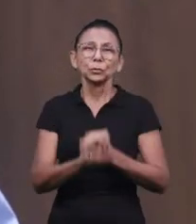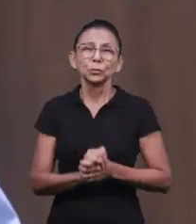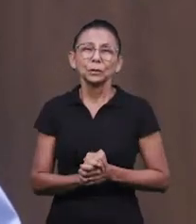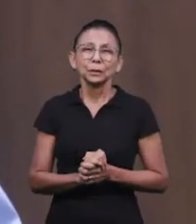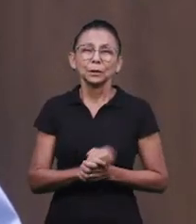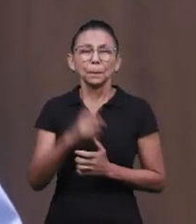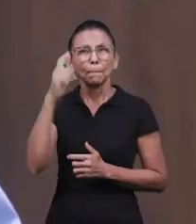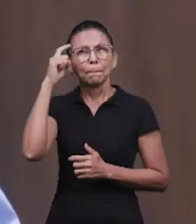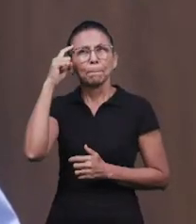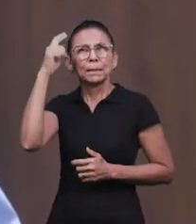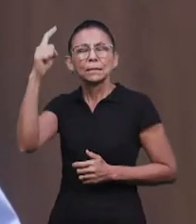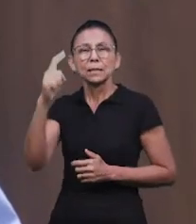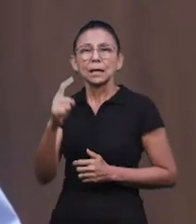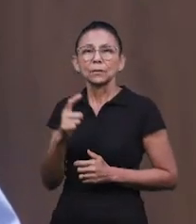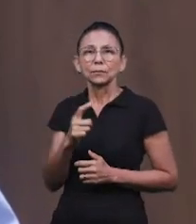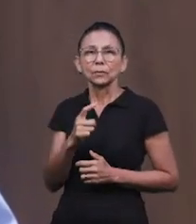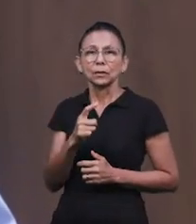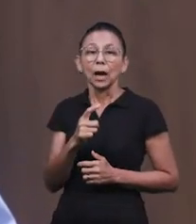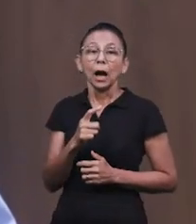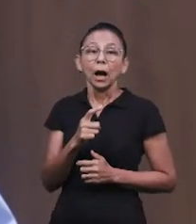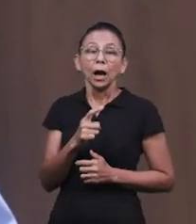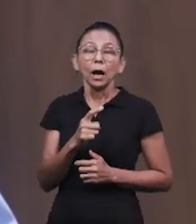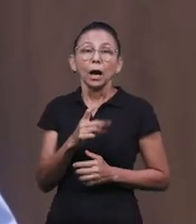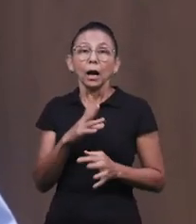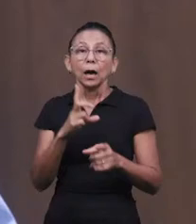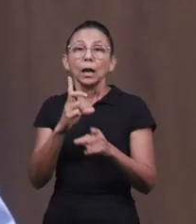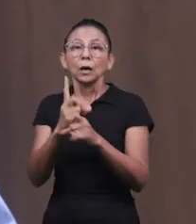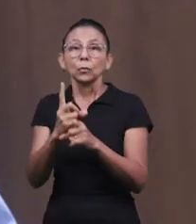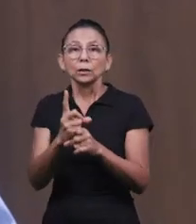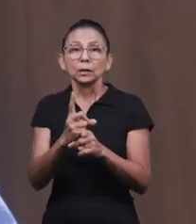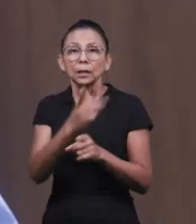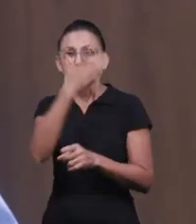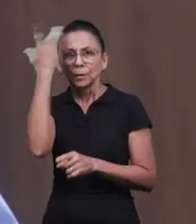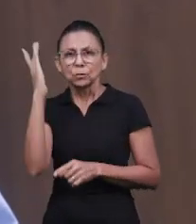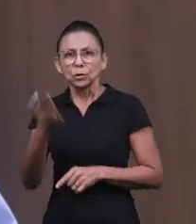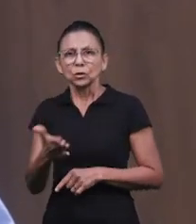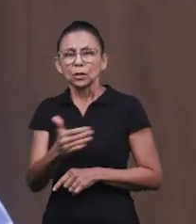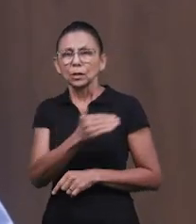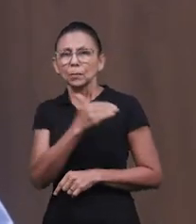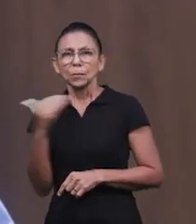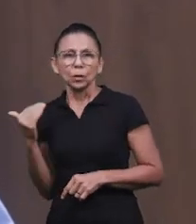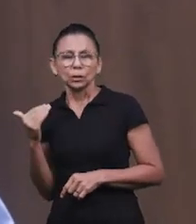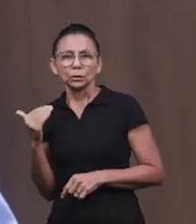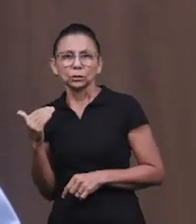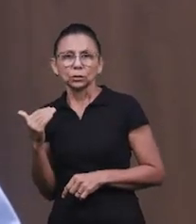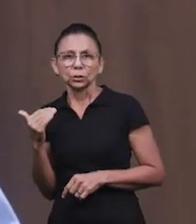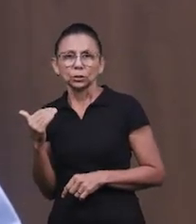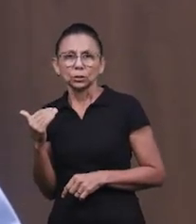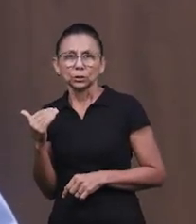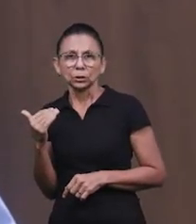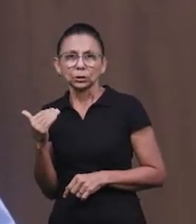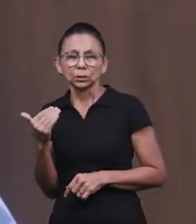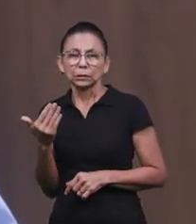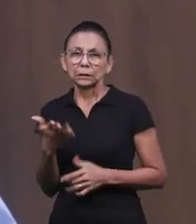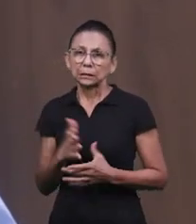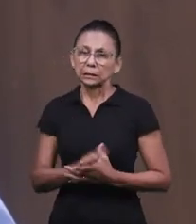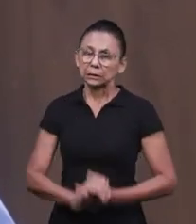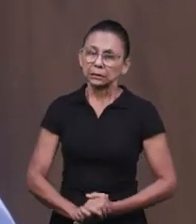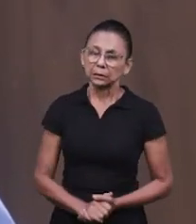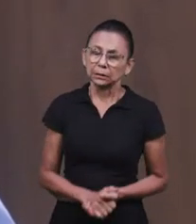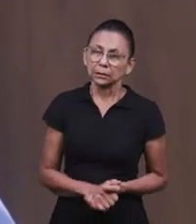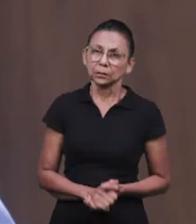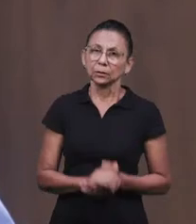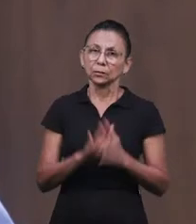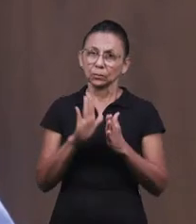Então, o Halloween, ela é uma festa que ela tem como tom a morte. Então, a